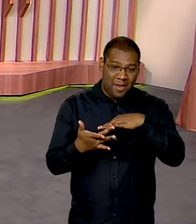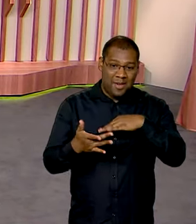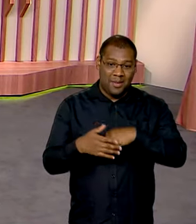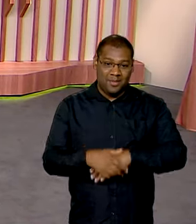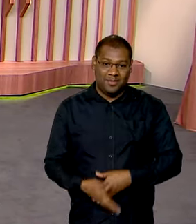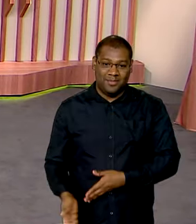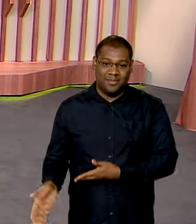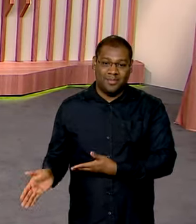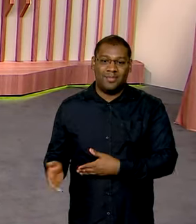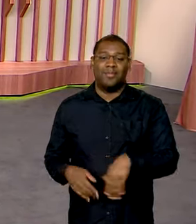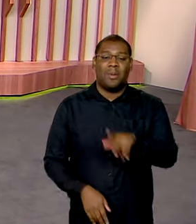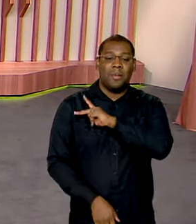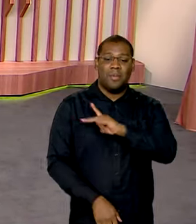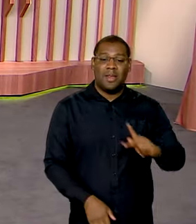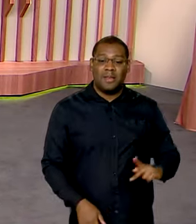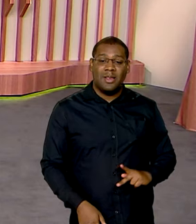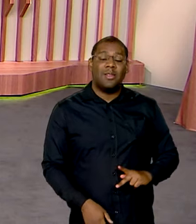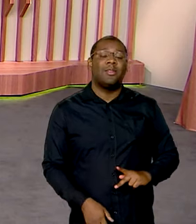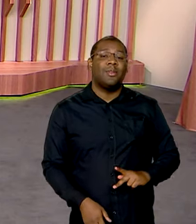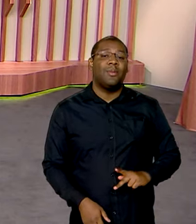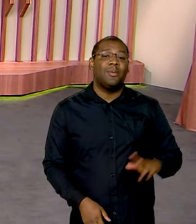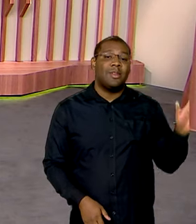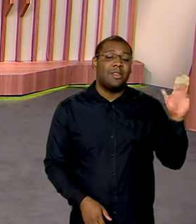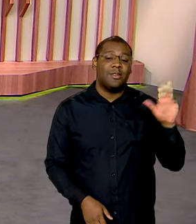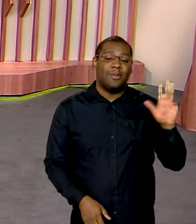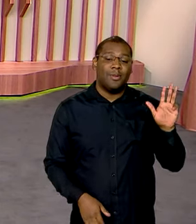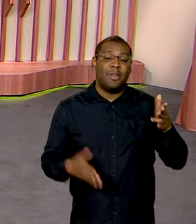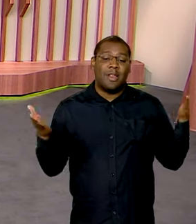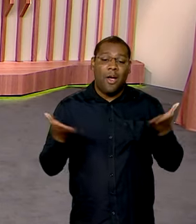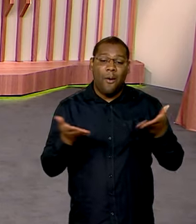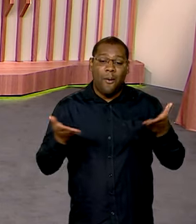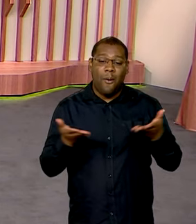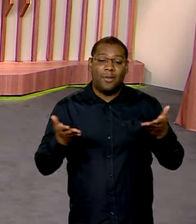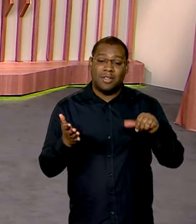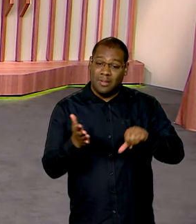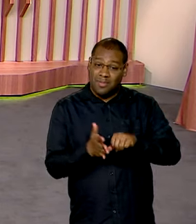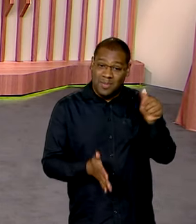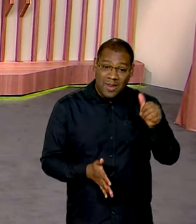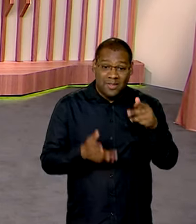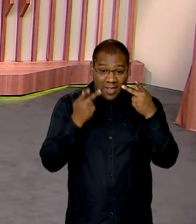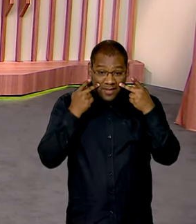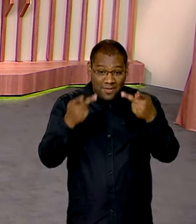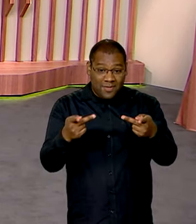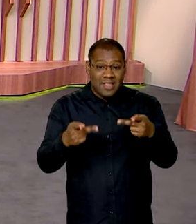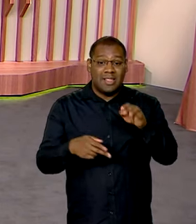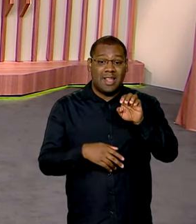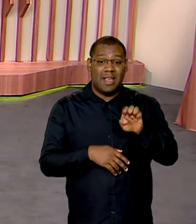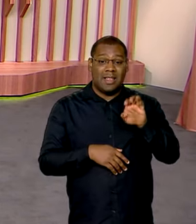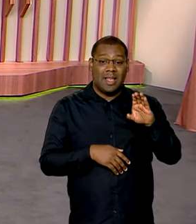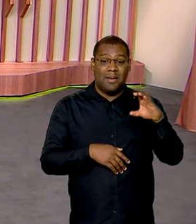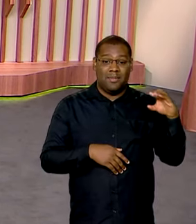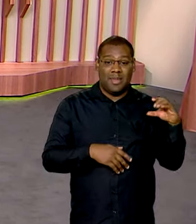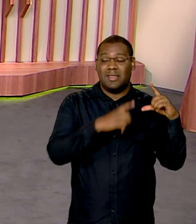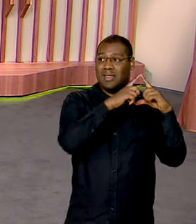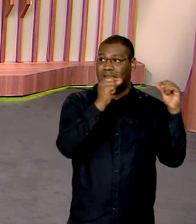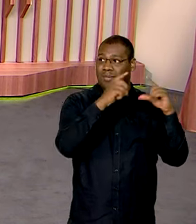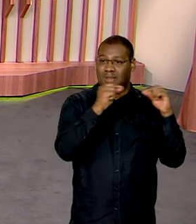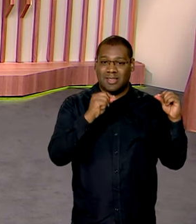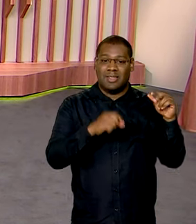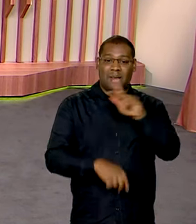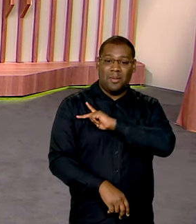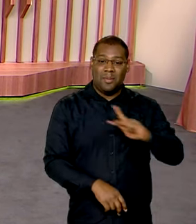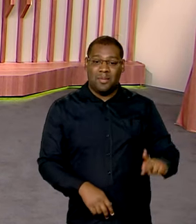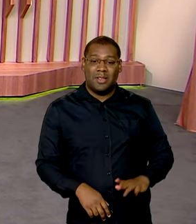E o presidente Lula visitou hoje pela primeira vez a sede da empresa Brasil de Comunicação em Brasília. Lula também fez uma